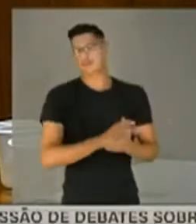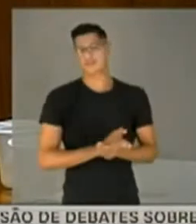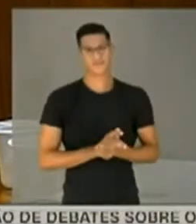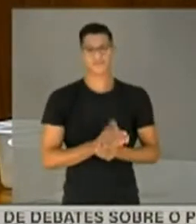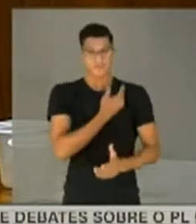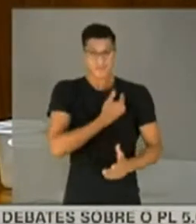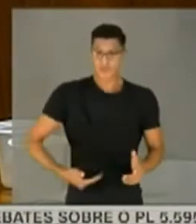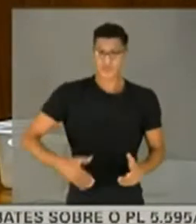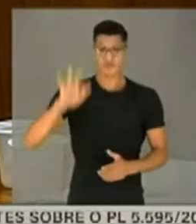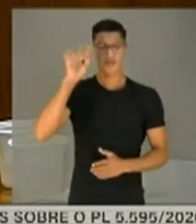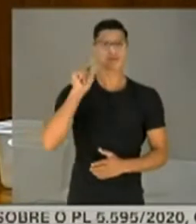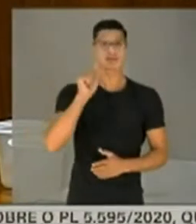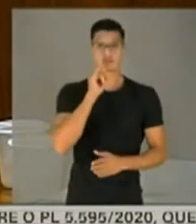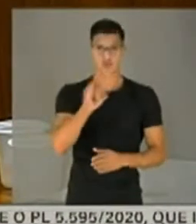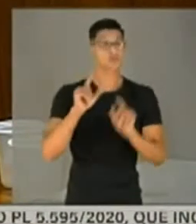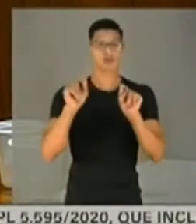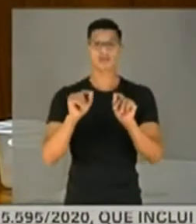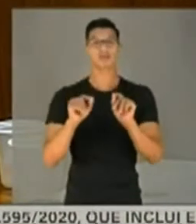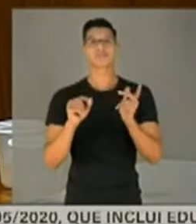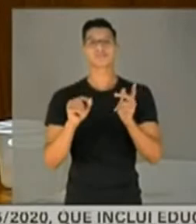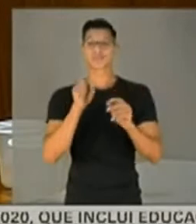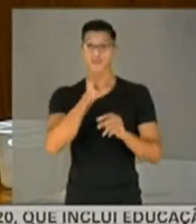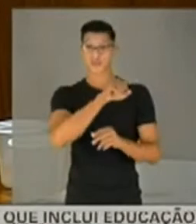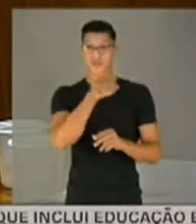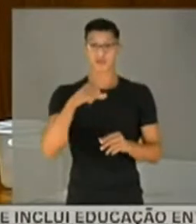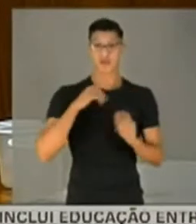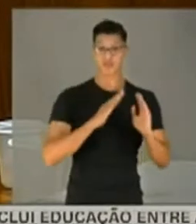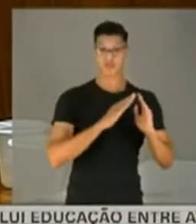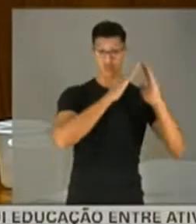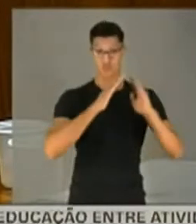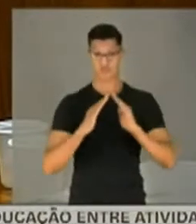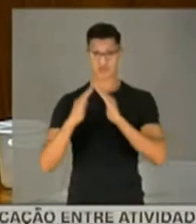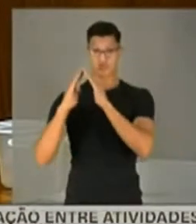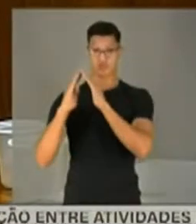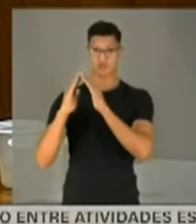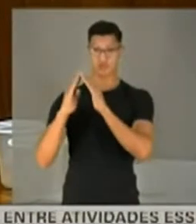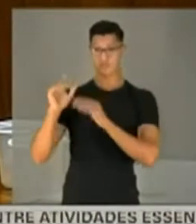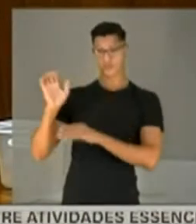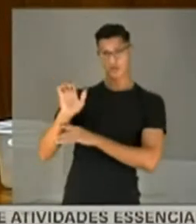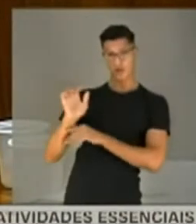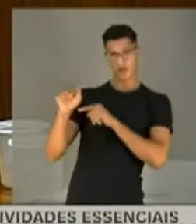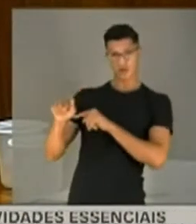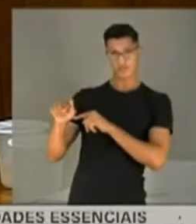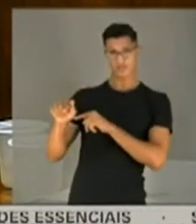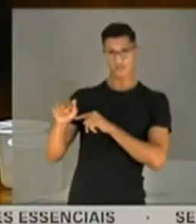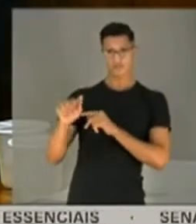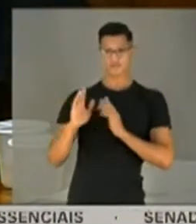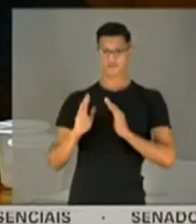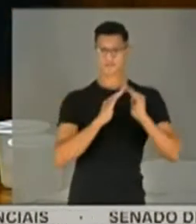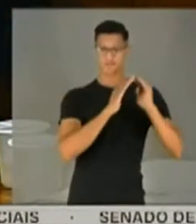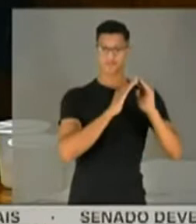Um governo federal que diz que se você tem um vizinho que é gay, o seu imóvel